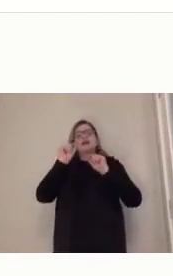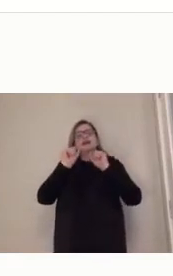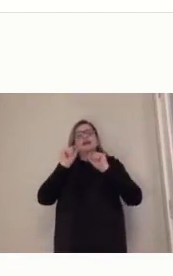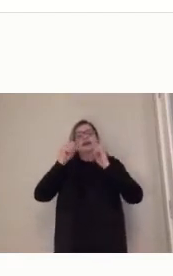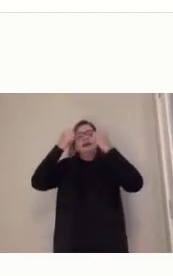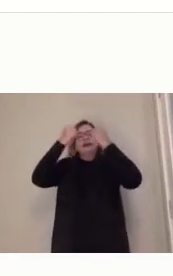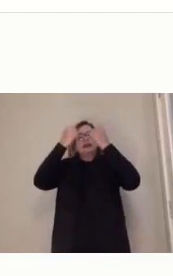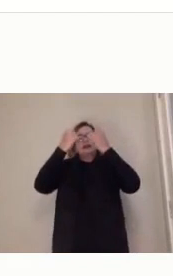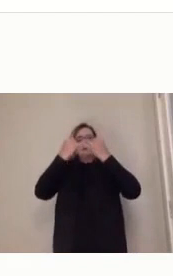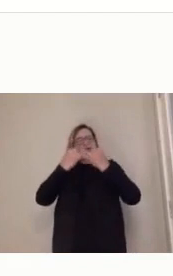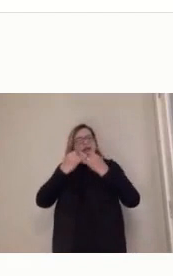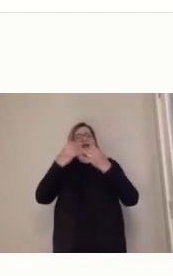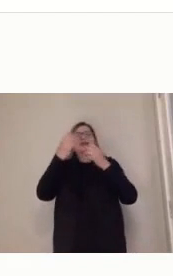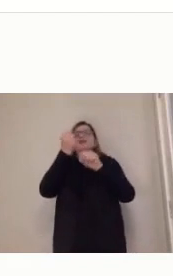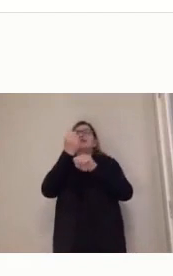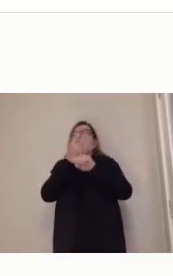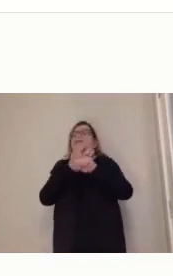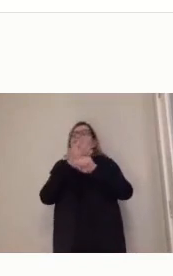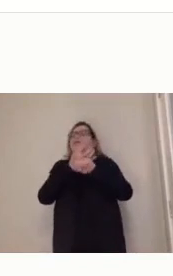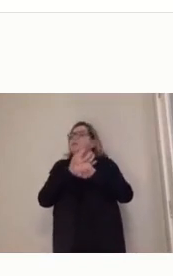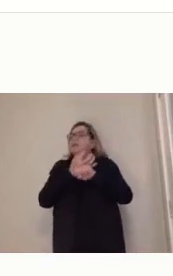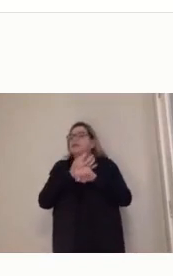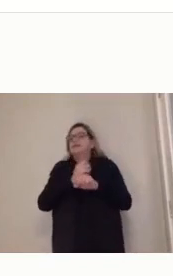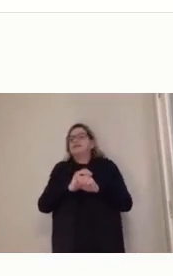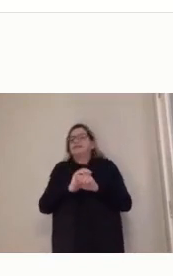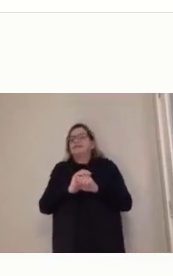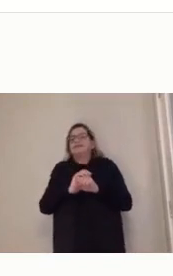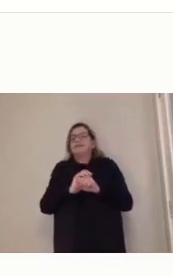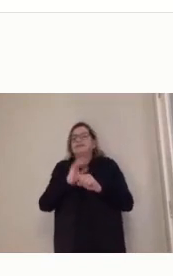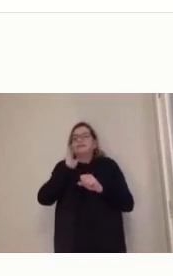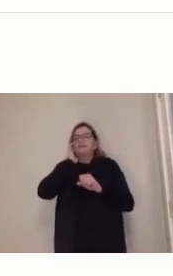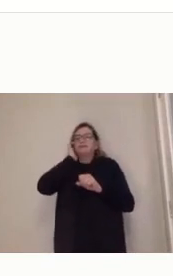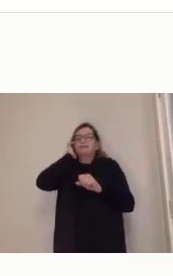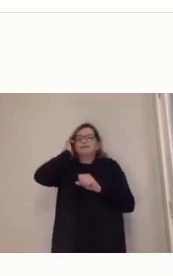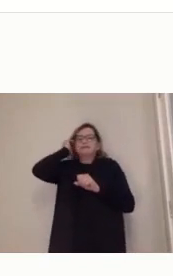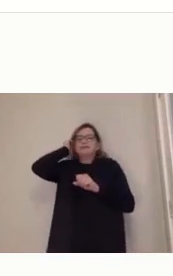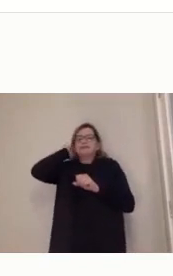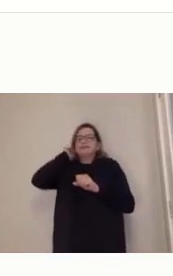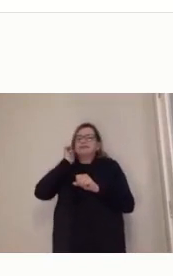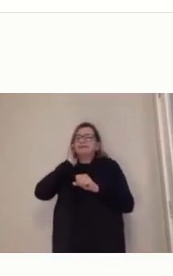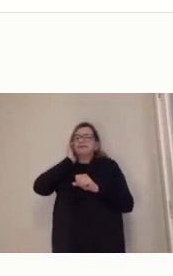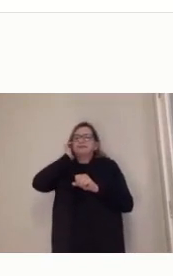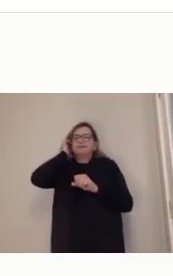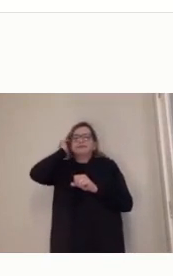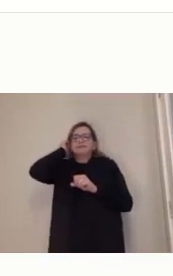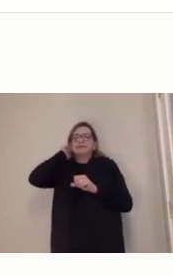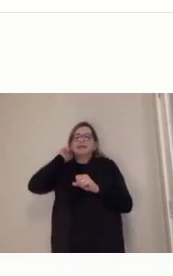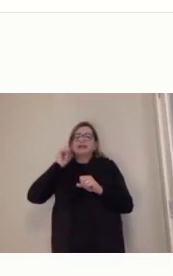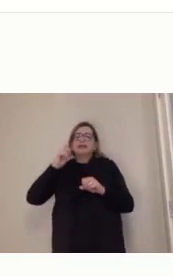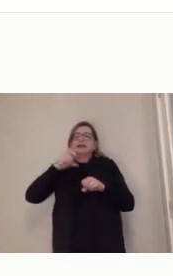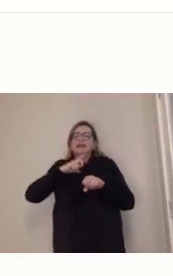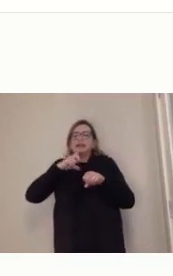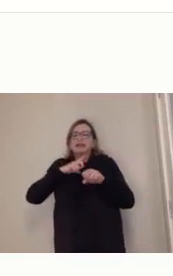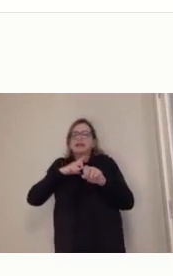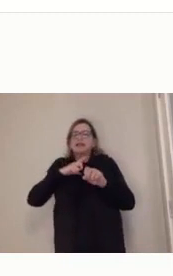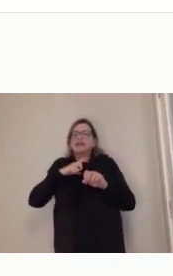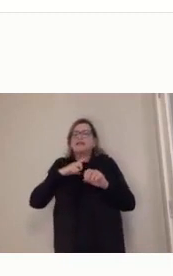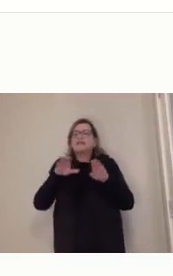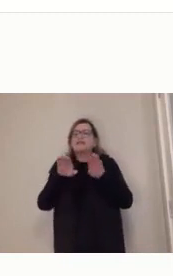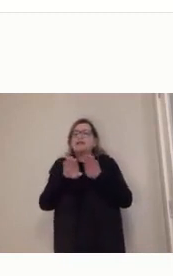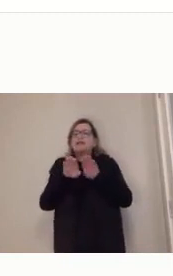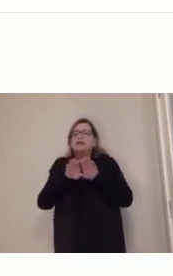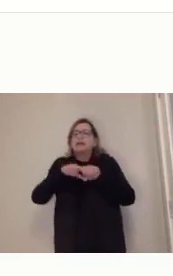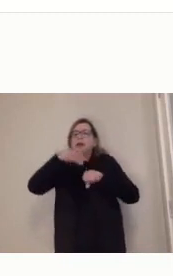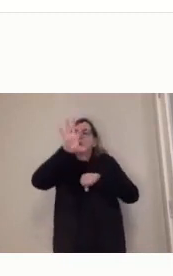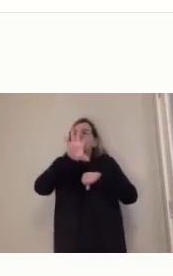Então, o conhecimento em rede, que a gente falou da sociedade em rede, agora a gente está